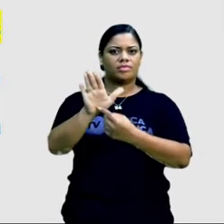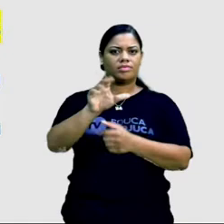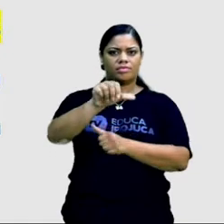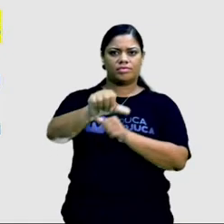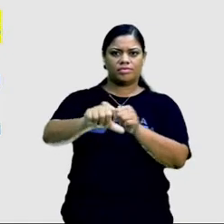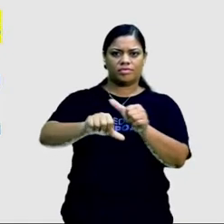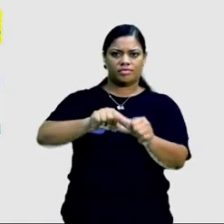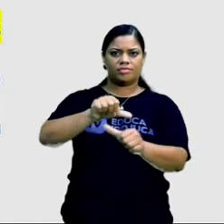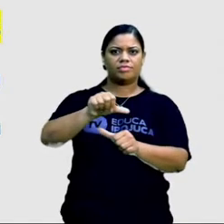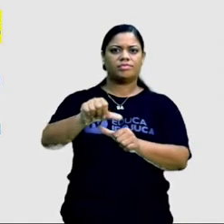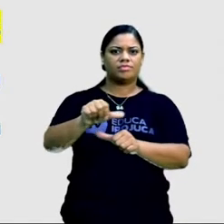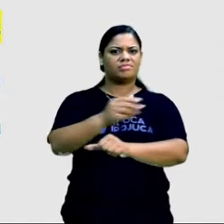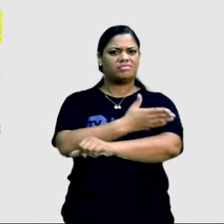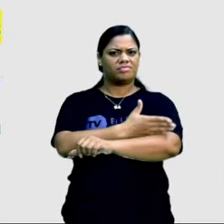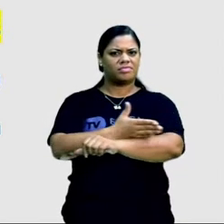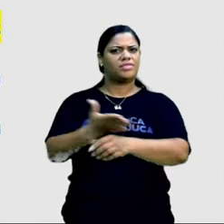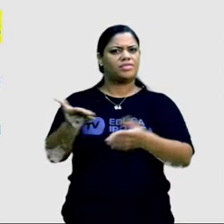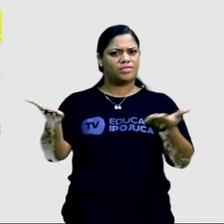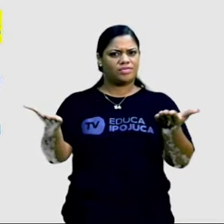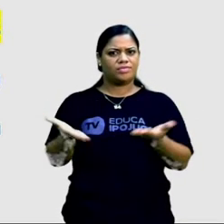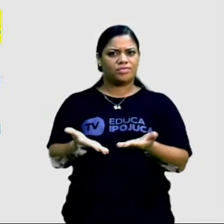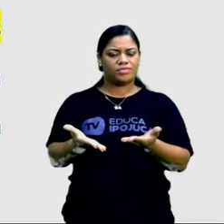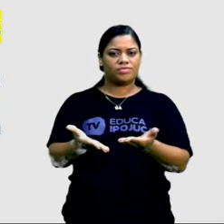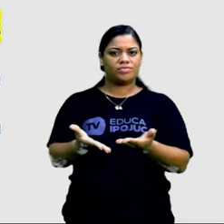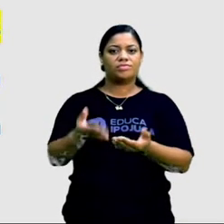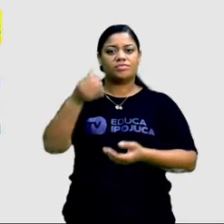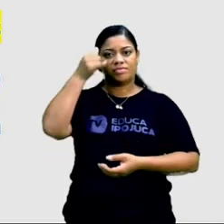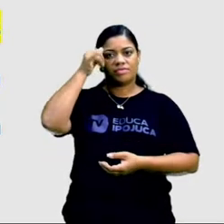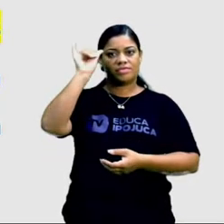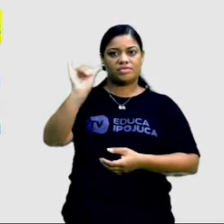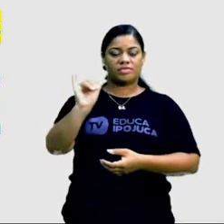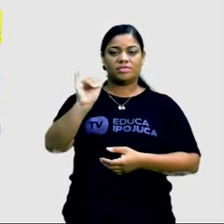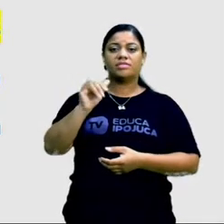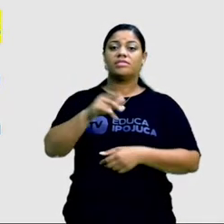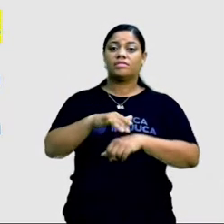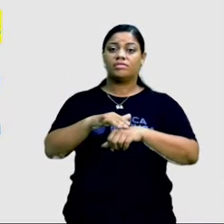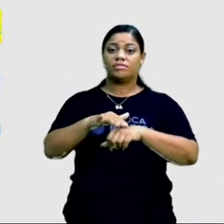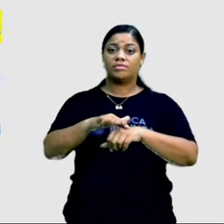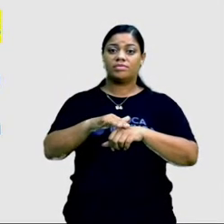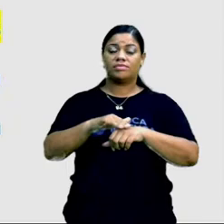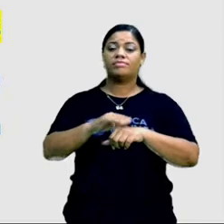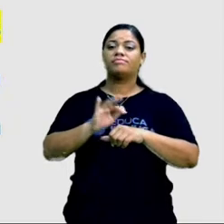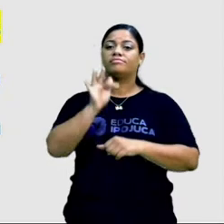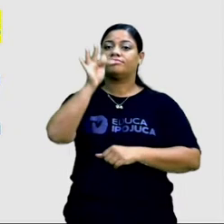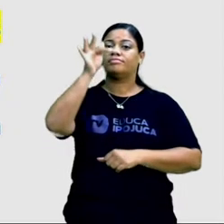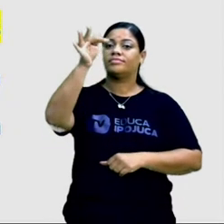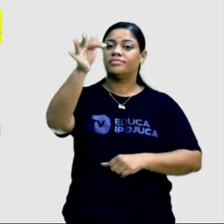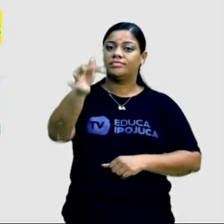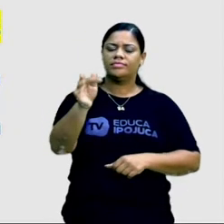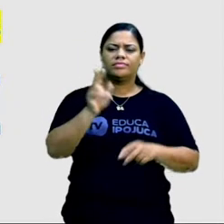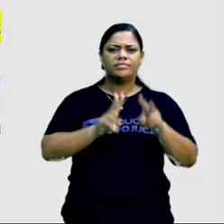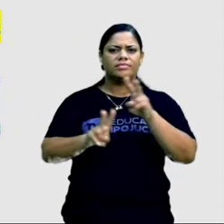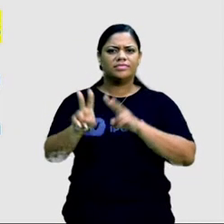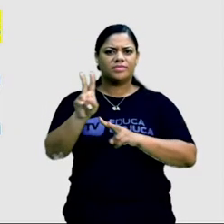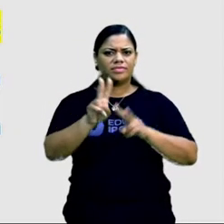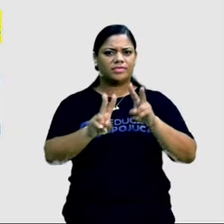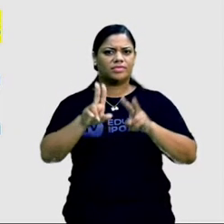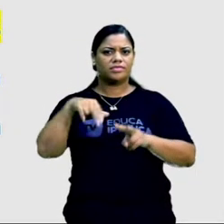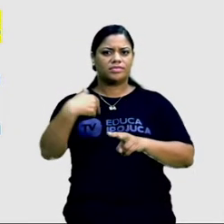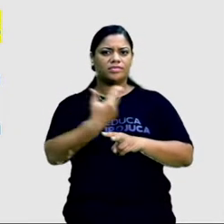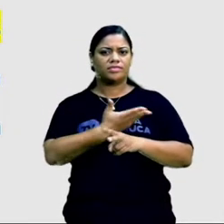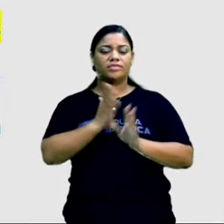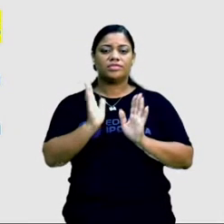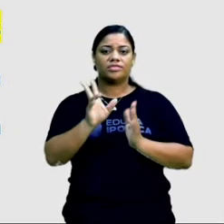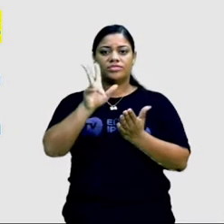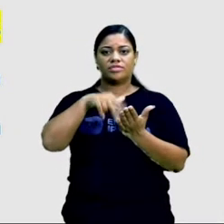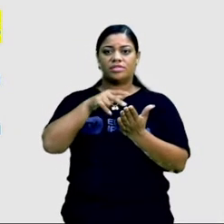mudança de comportamento hoje é capaz de prevenir uma série de doenças no futuro. Observe que o que a gente já leu,